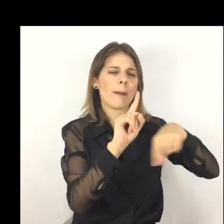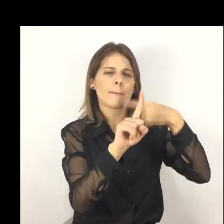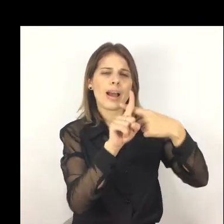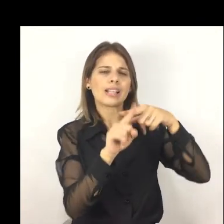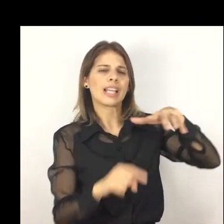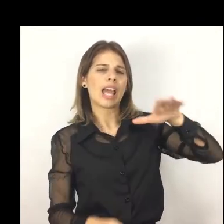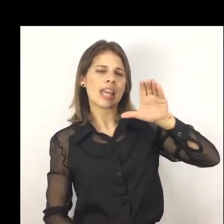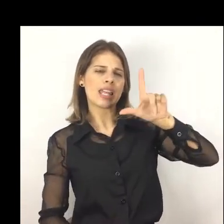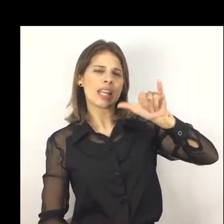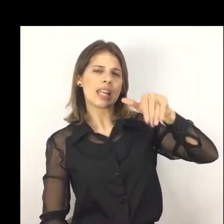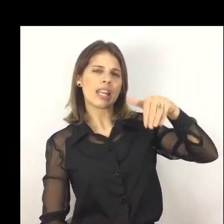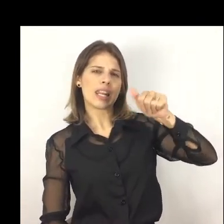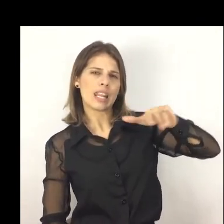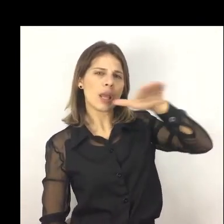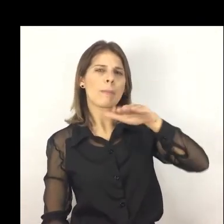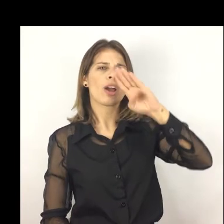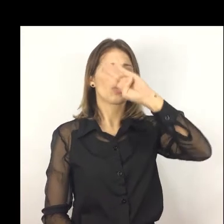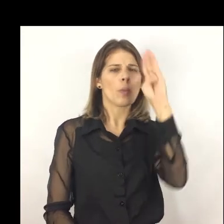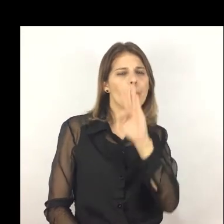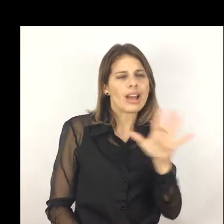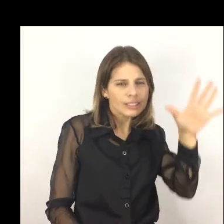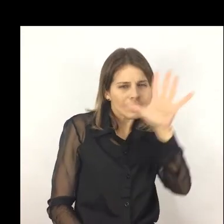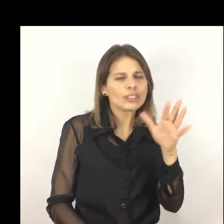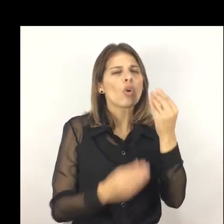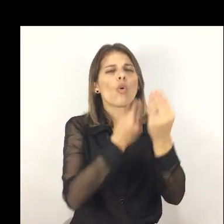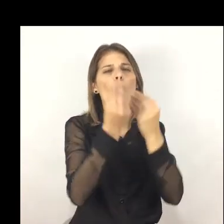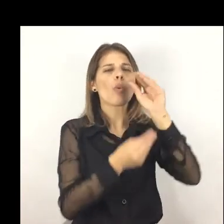Que são as estabilidades que nos levam de a